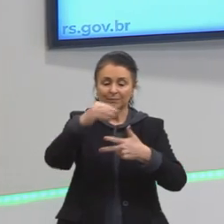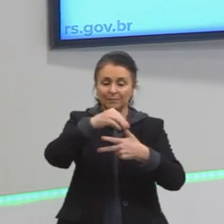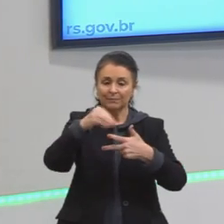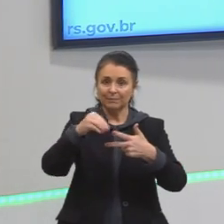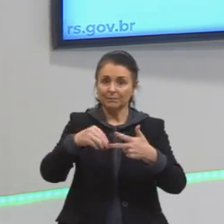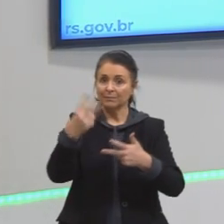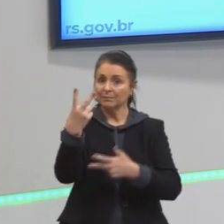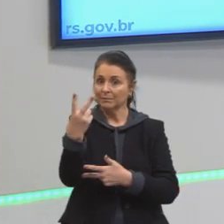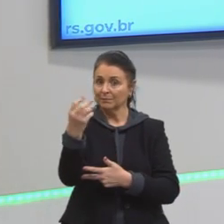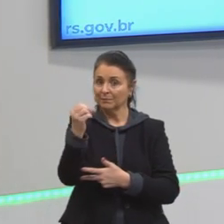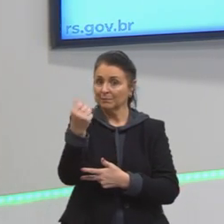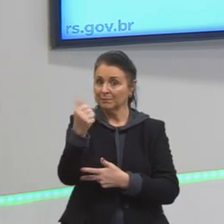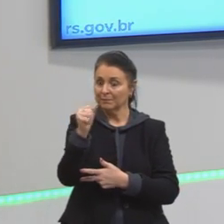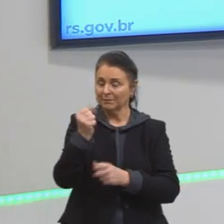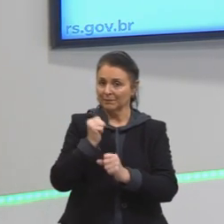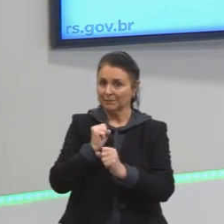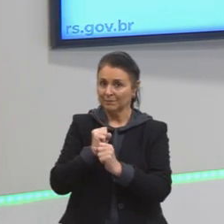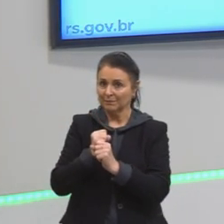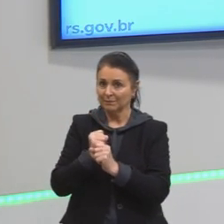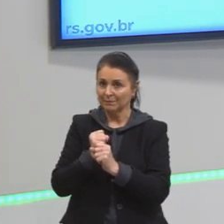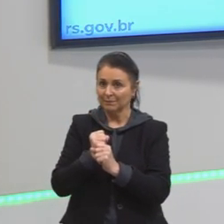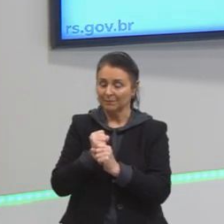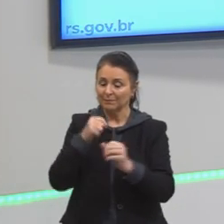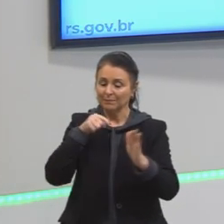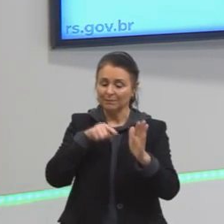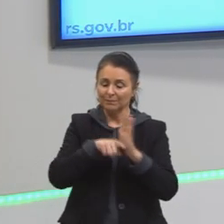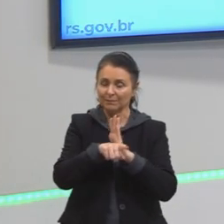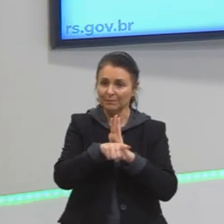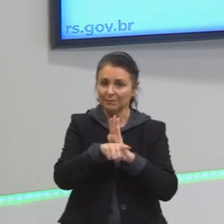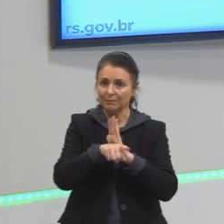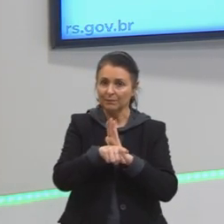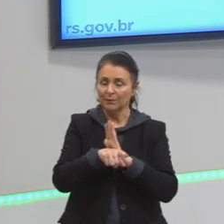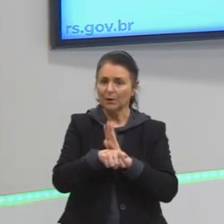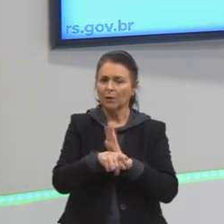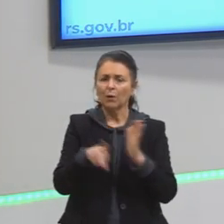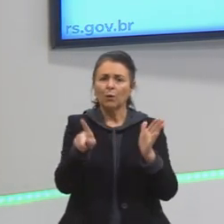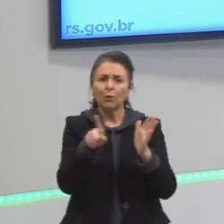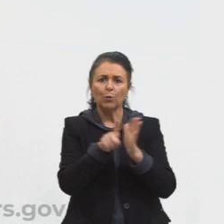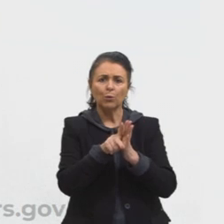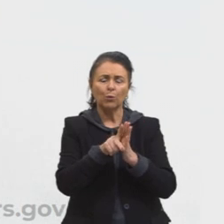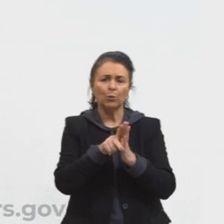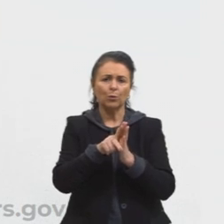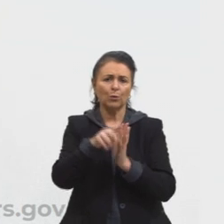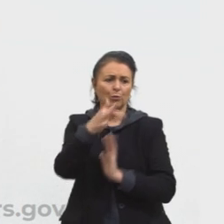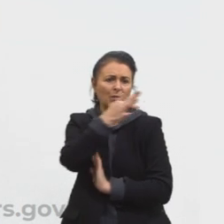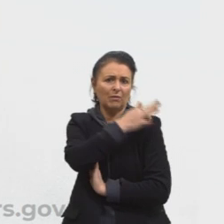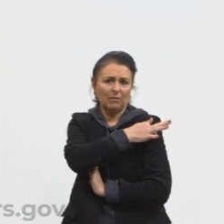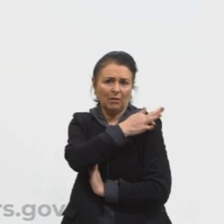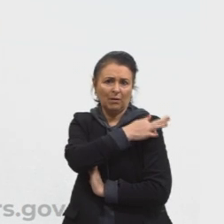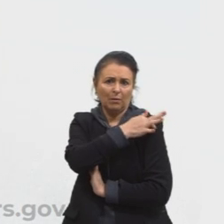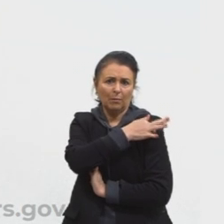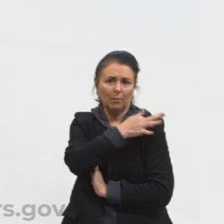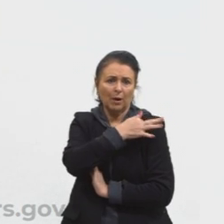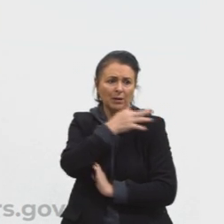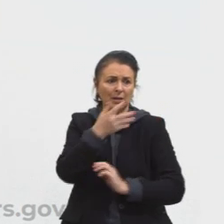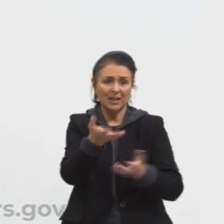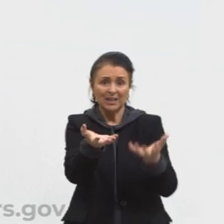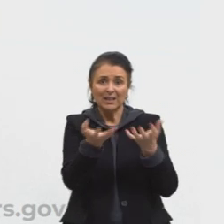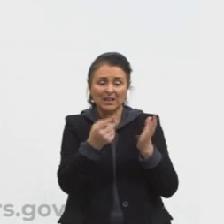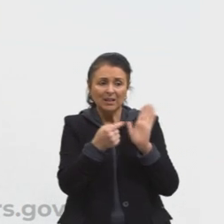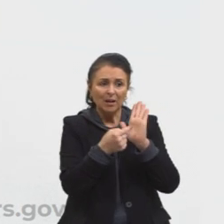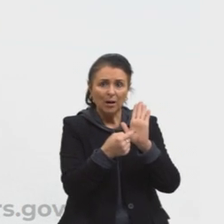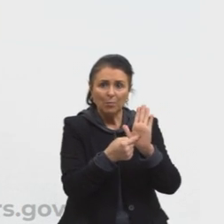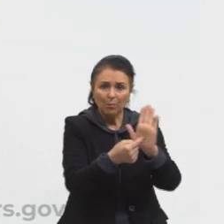de 2011, tá? Então, vamos para a pergunta. O dono de uma farmácia resolveu colocar à vista do público o